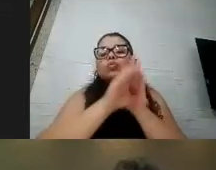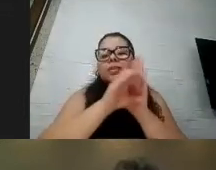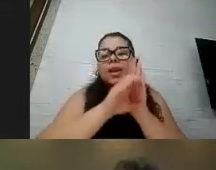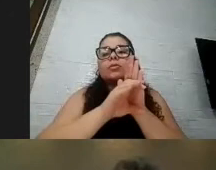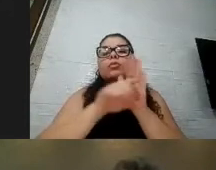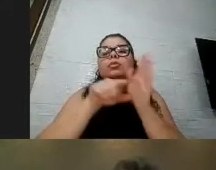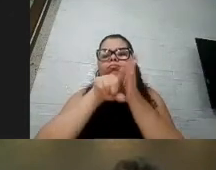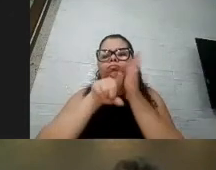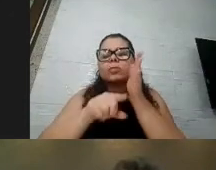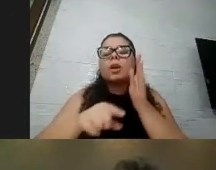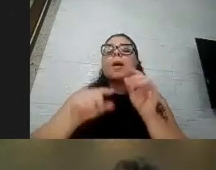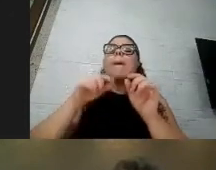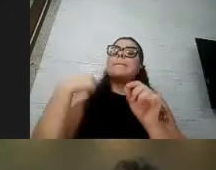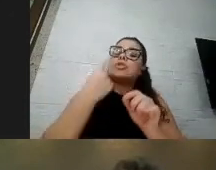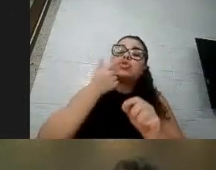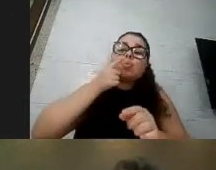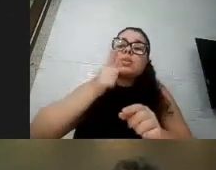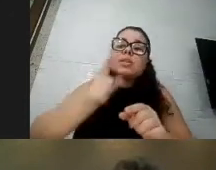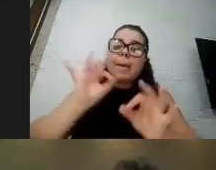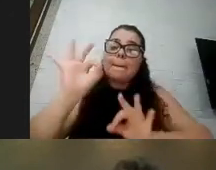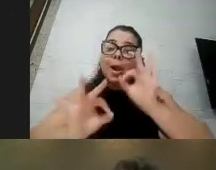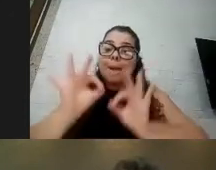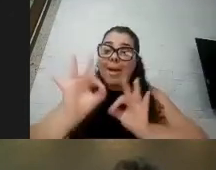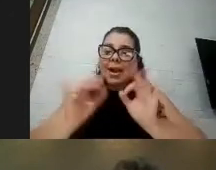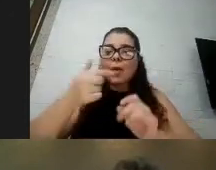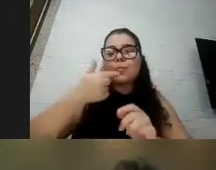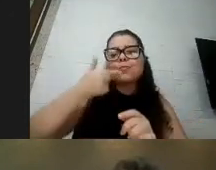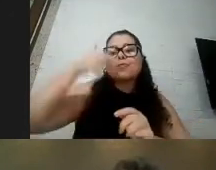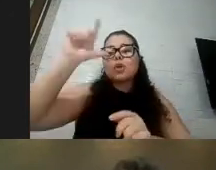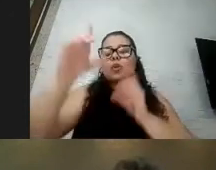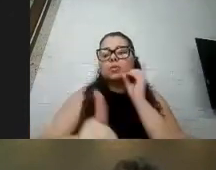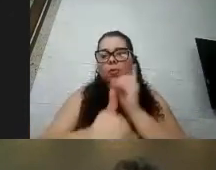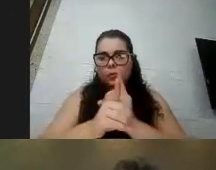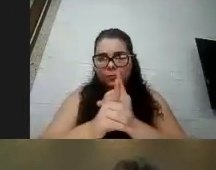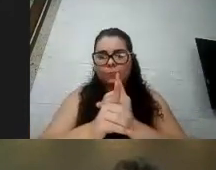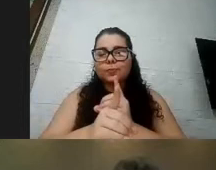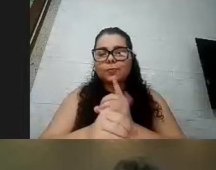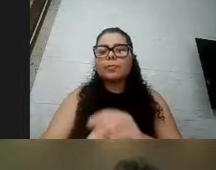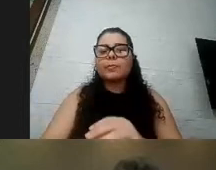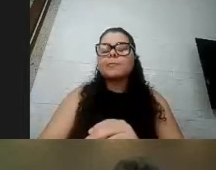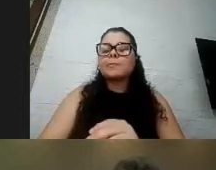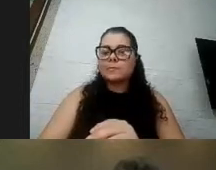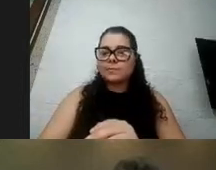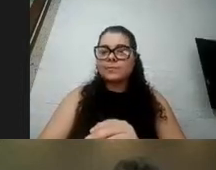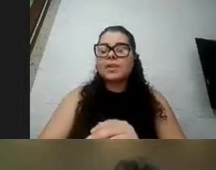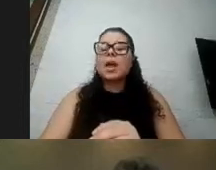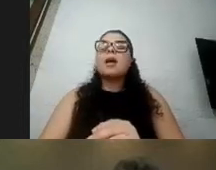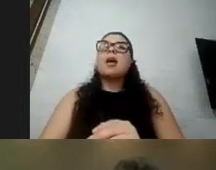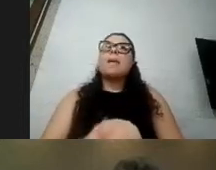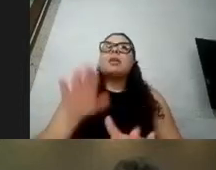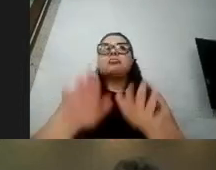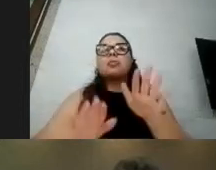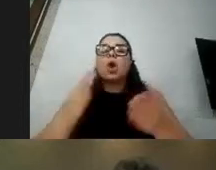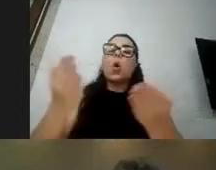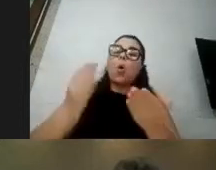Assim que a gente terminar hoje isso já deve subir na plataforma e a gravação do encontro sobe entre hoje e amanhã. Bem